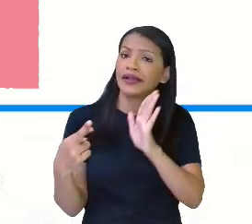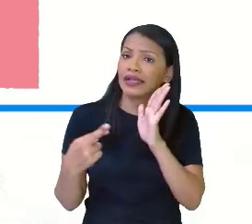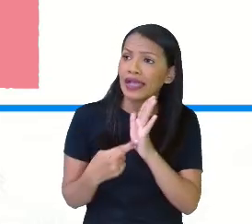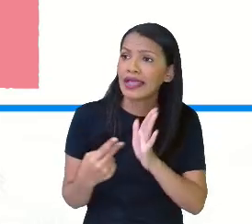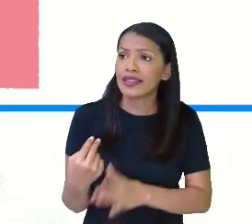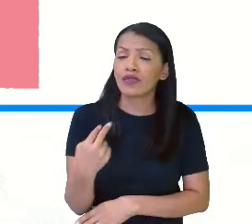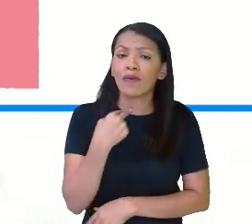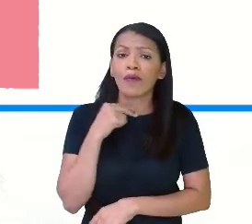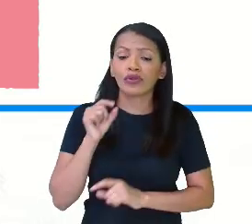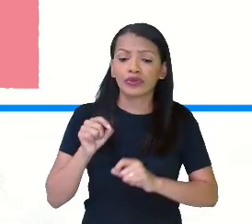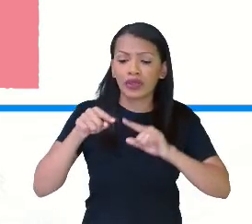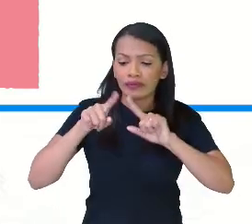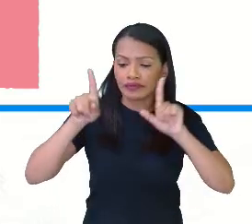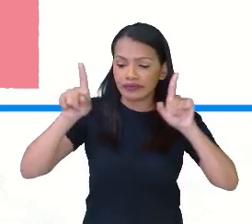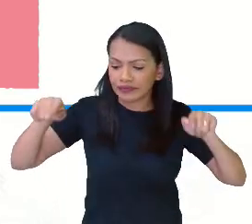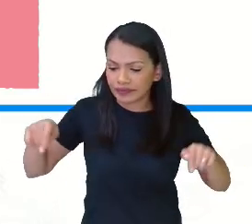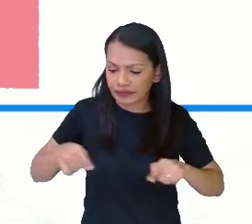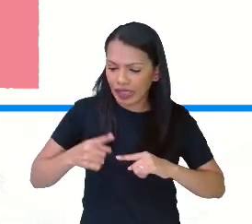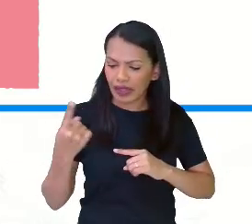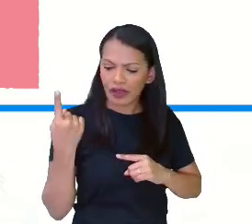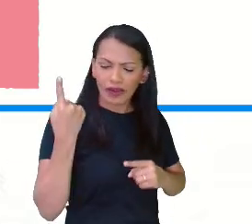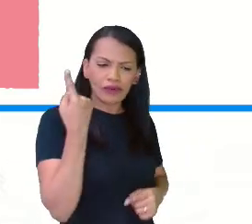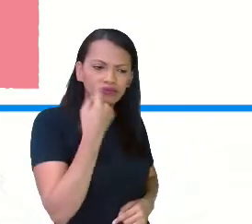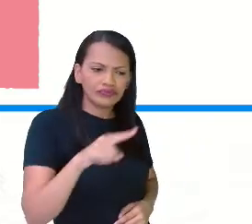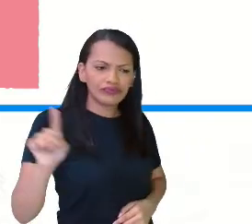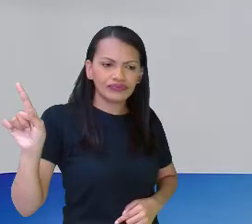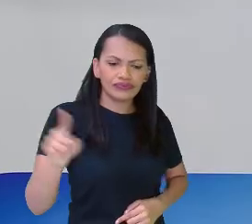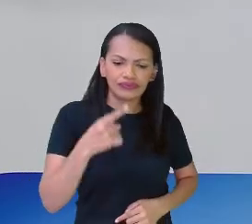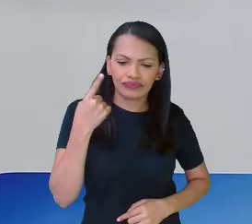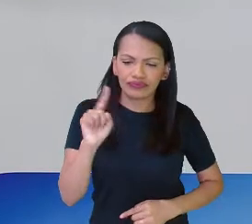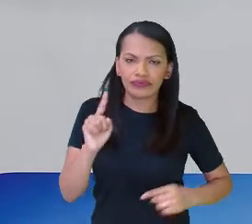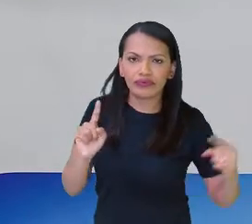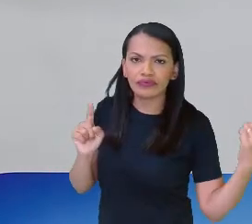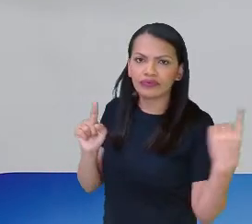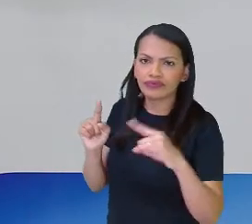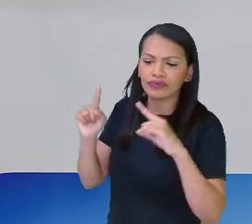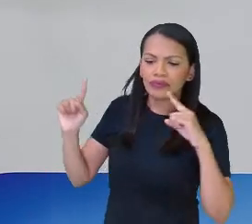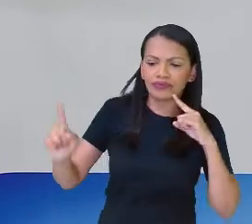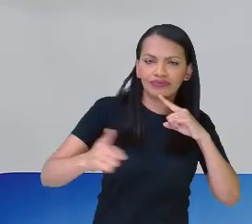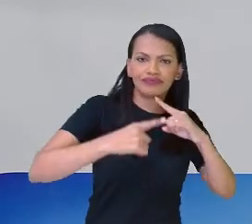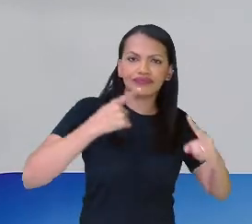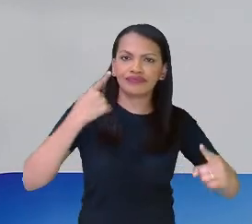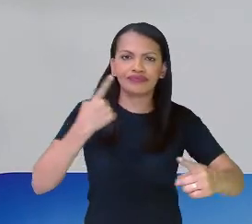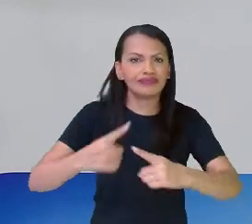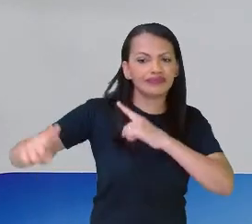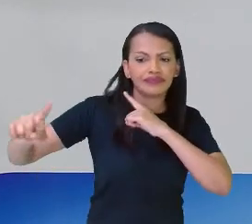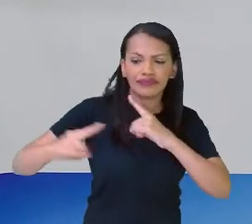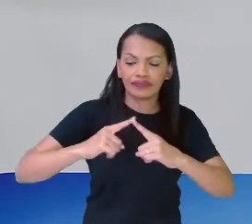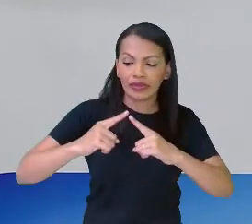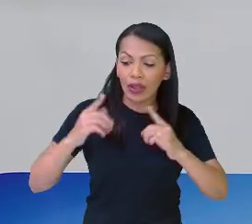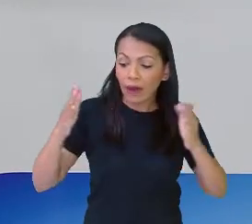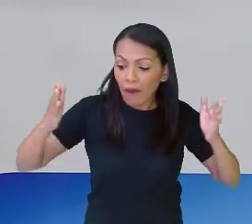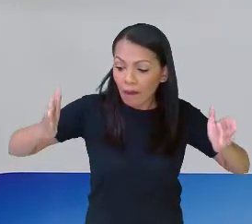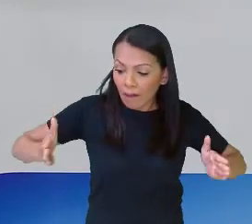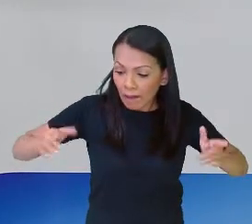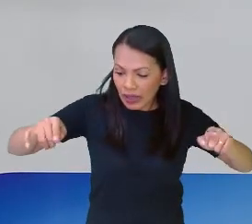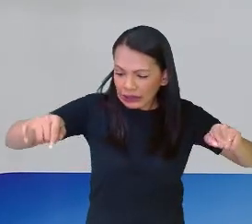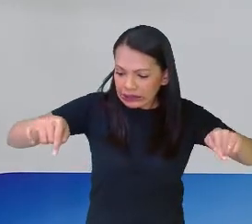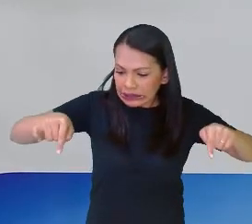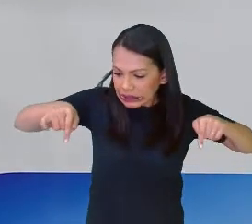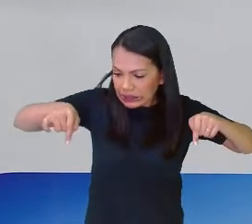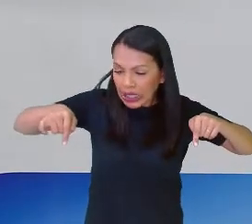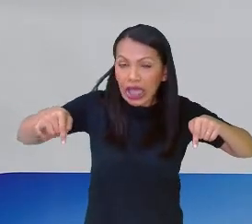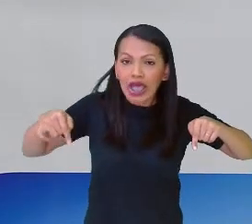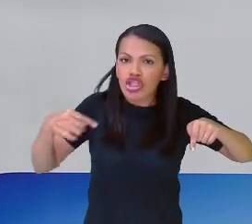pode sair daquela área, né, porque perde ponto. Então, isso vocês veem também no judô, né, tem